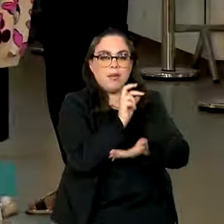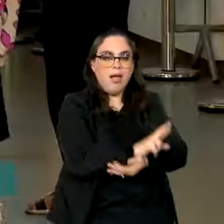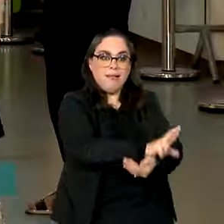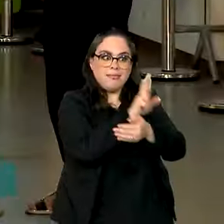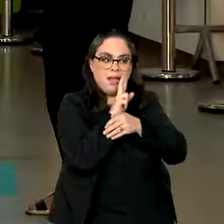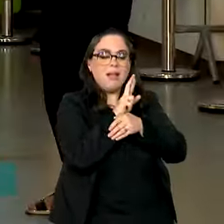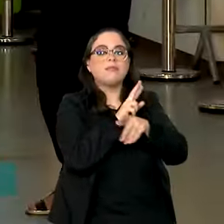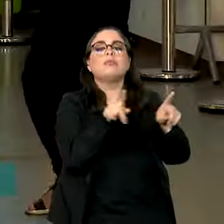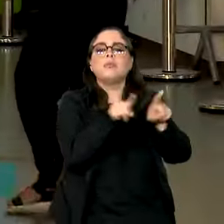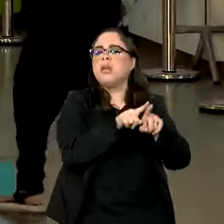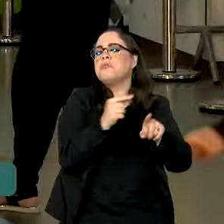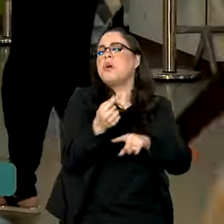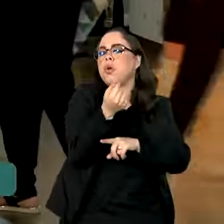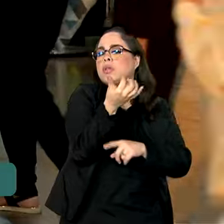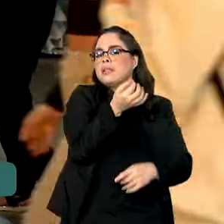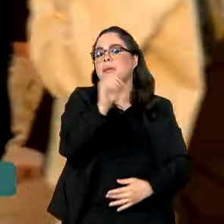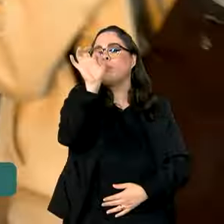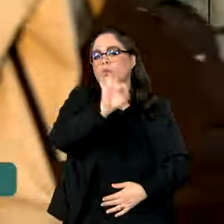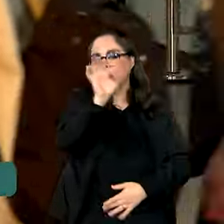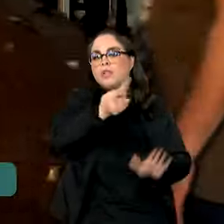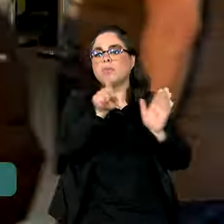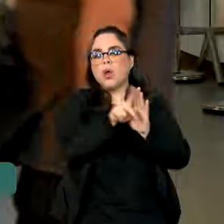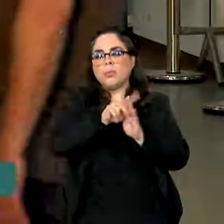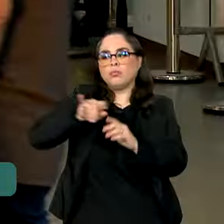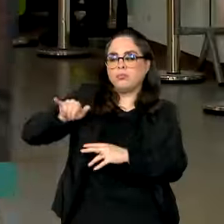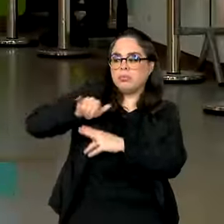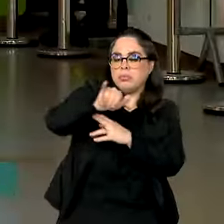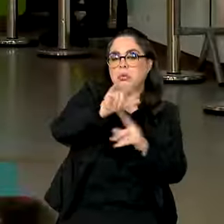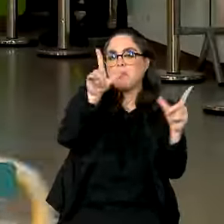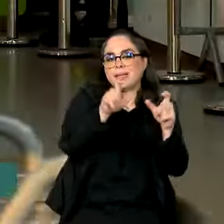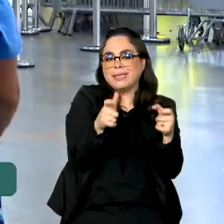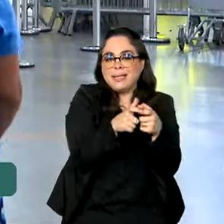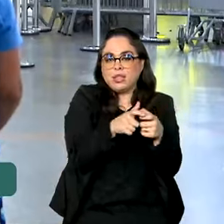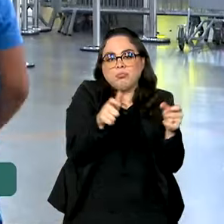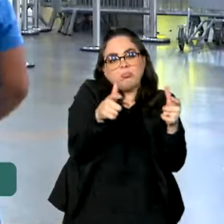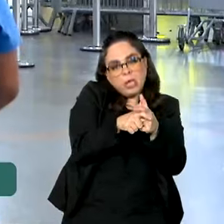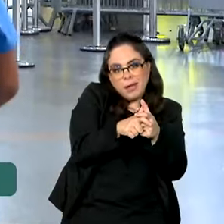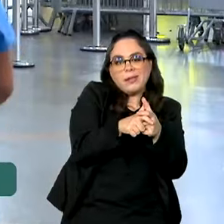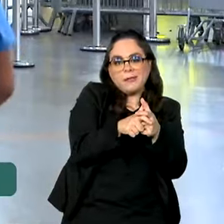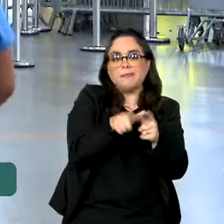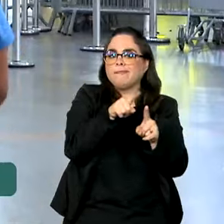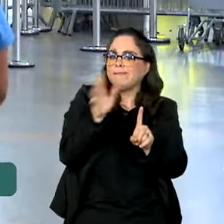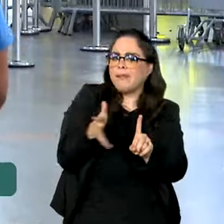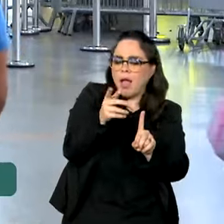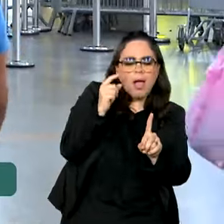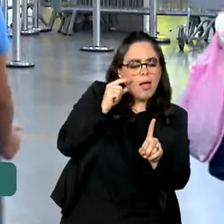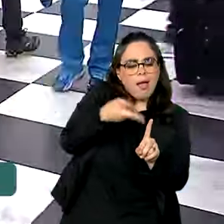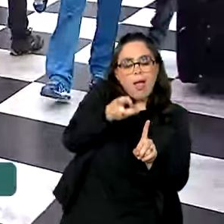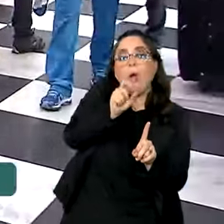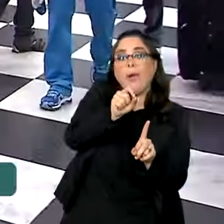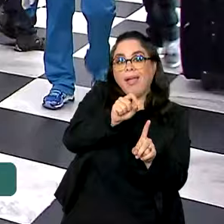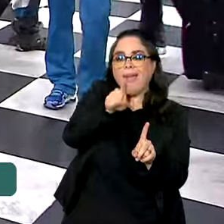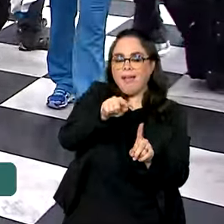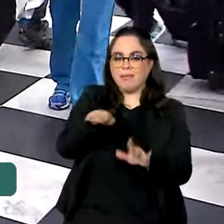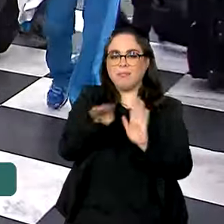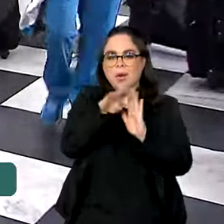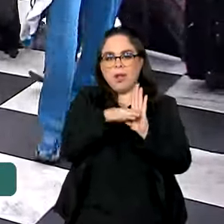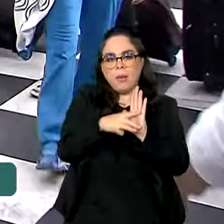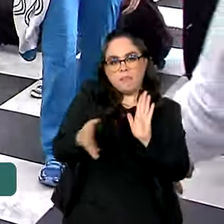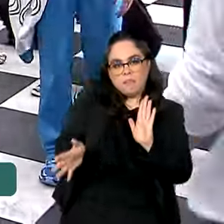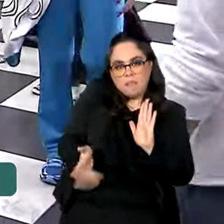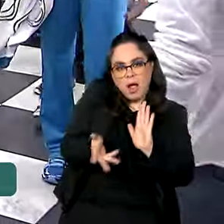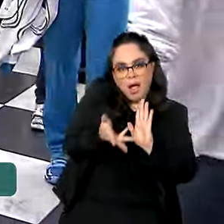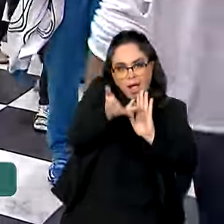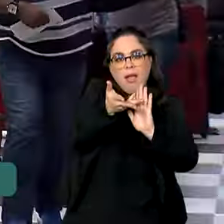com 60% dos voos para aeroportos em pequenas e médias cidades, reforçando assim o que o programa impulsiona